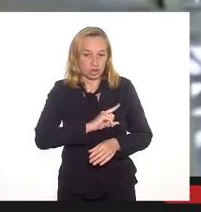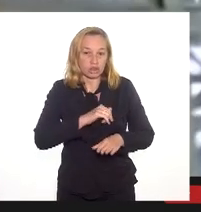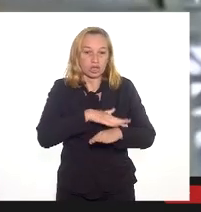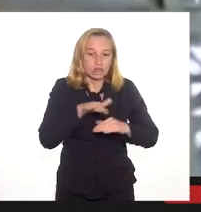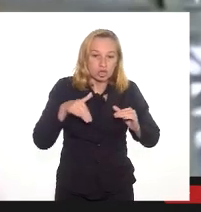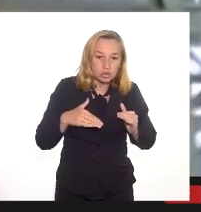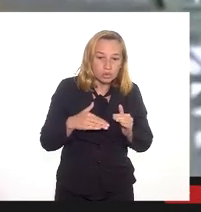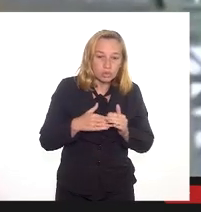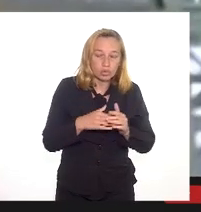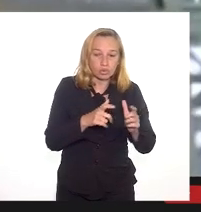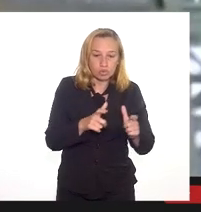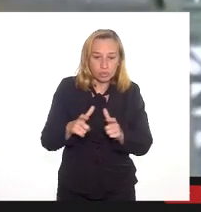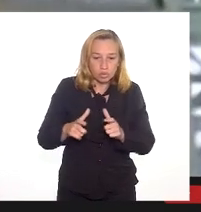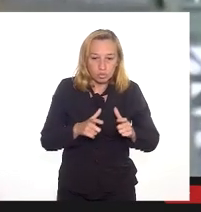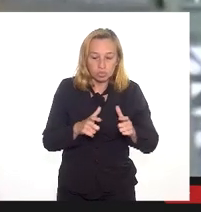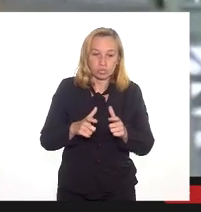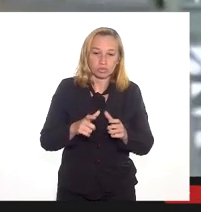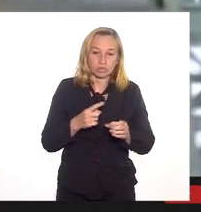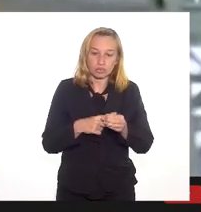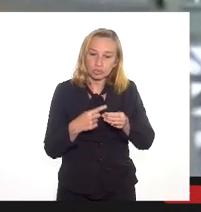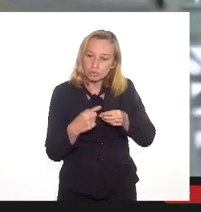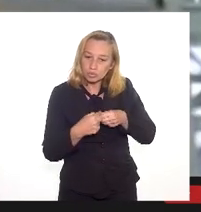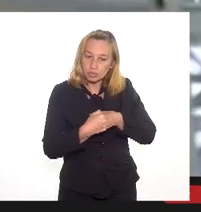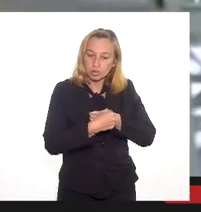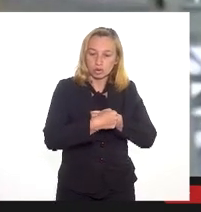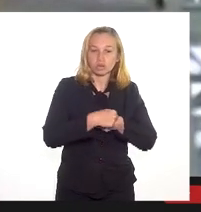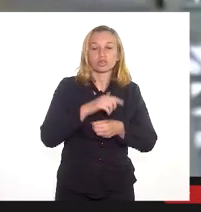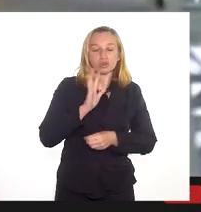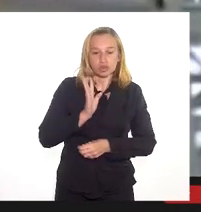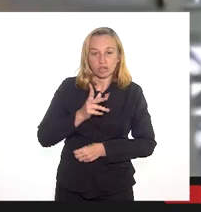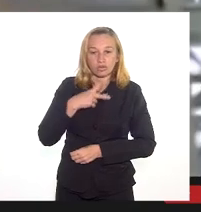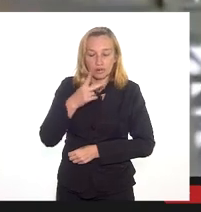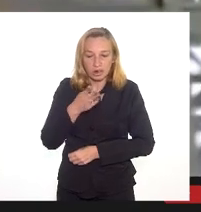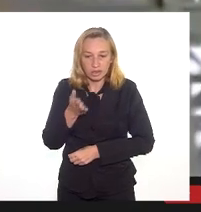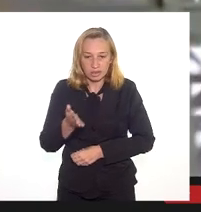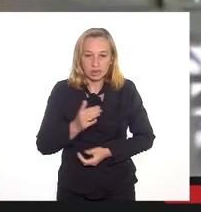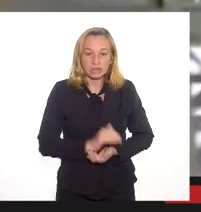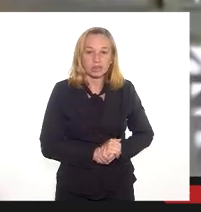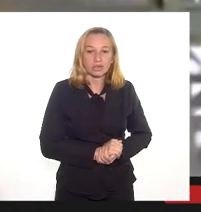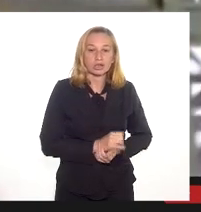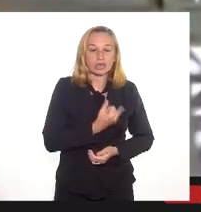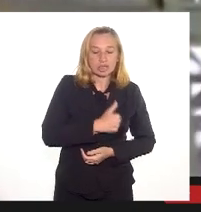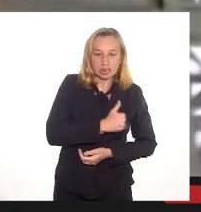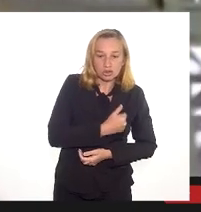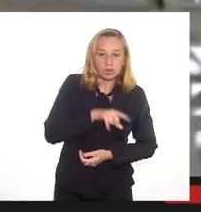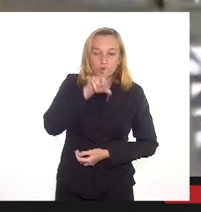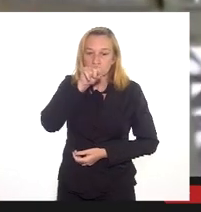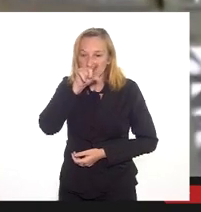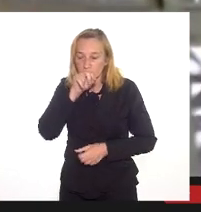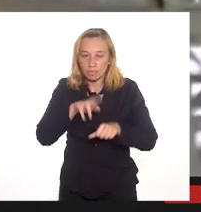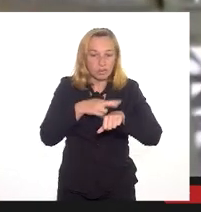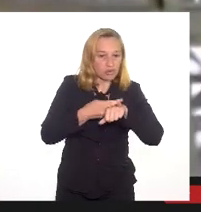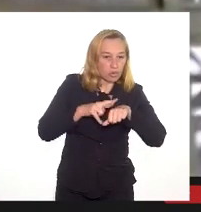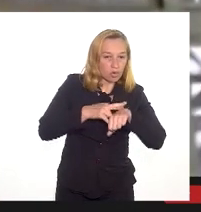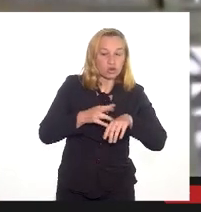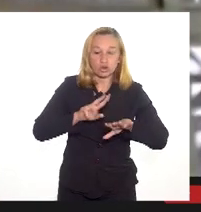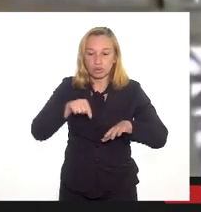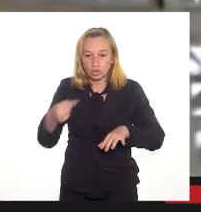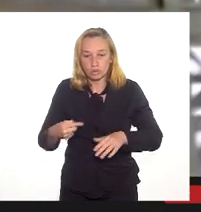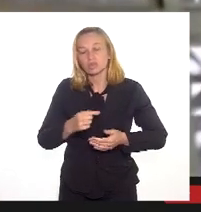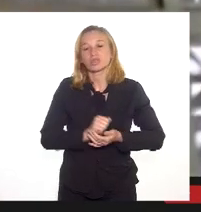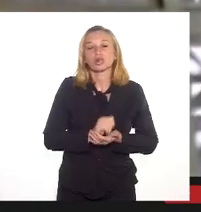um entorno naqueles municípios como já foi citado também, São João, Nilópolis, Belforrosco, enfim,